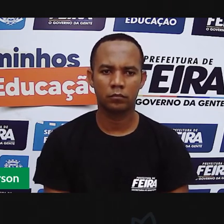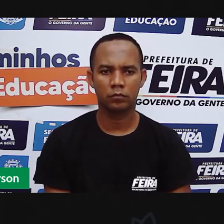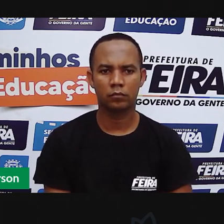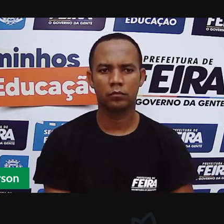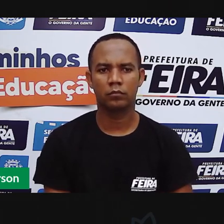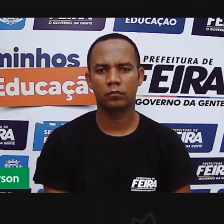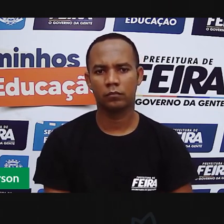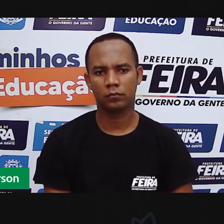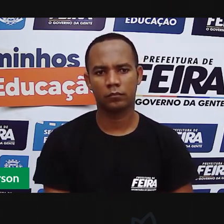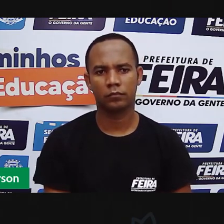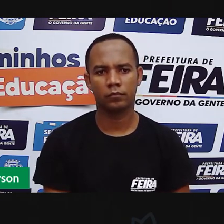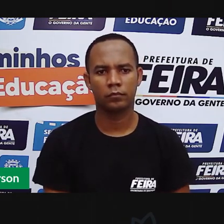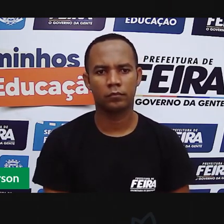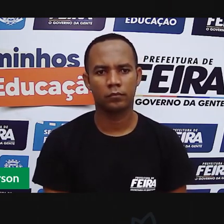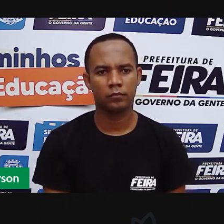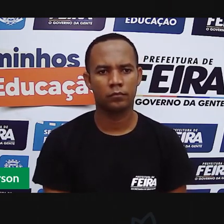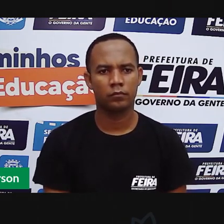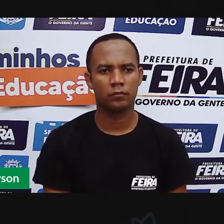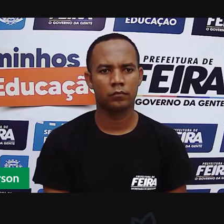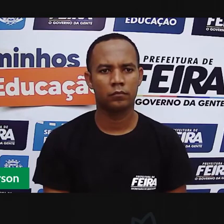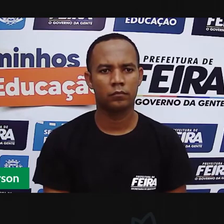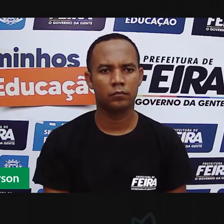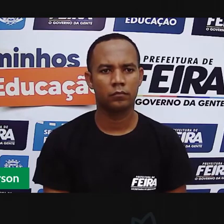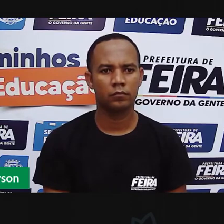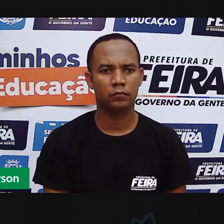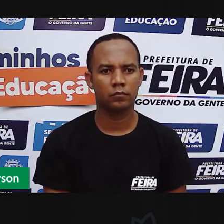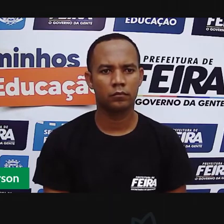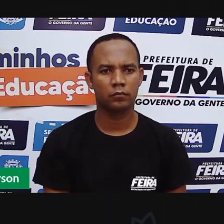em outra posição.